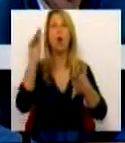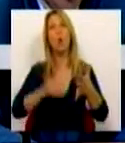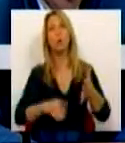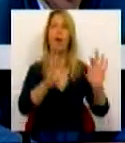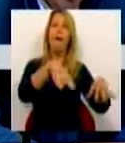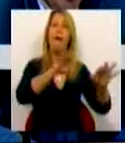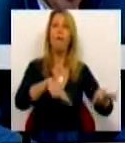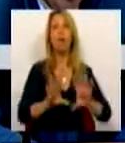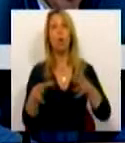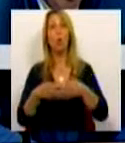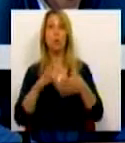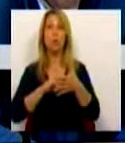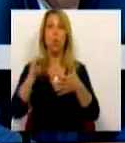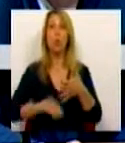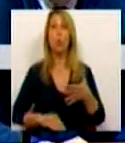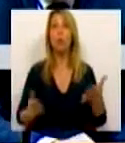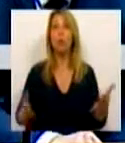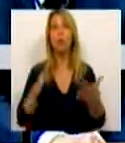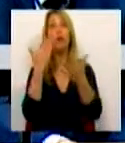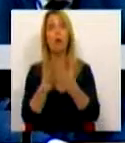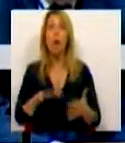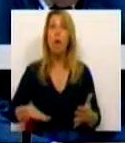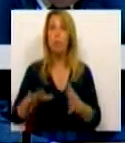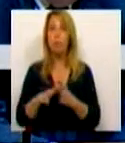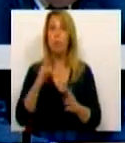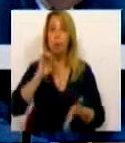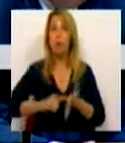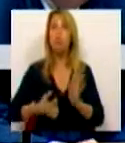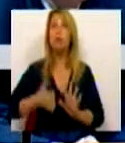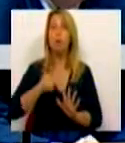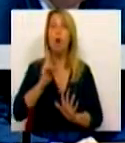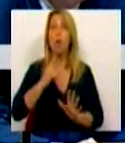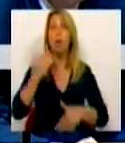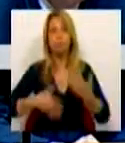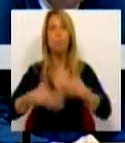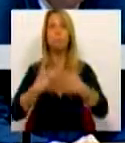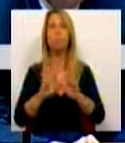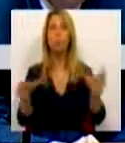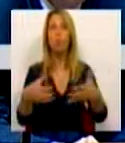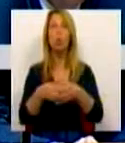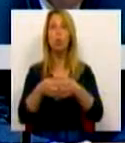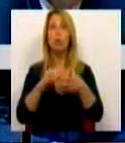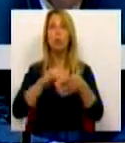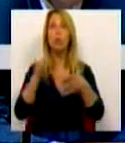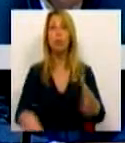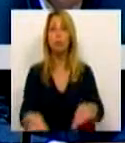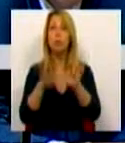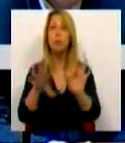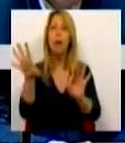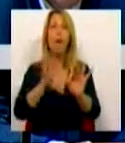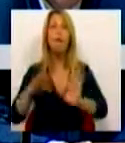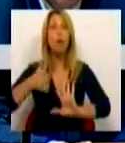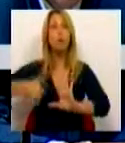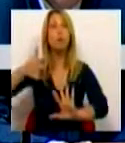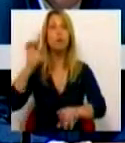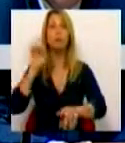e assim criarmos espaço para algo que é absolutamente essencial, que é dinamizar a contratação coletiva como grande instrumento da